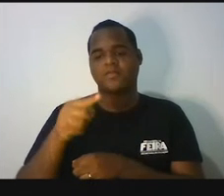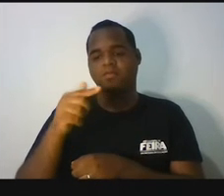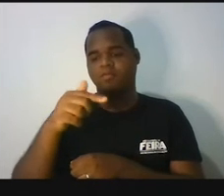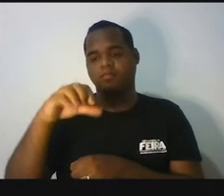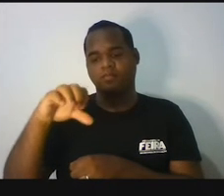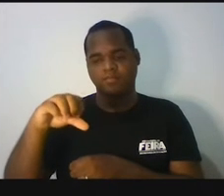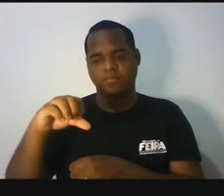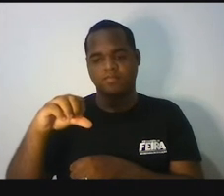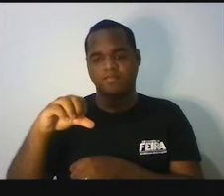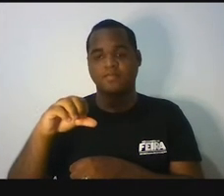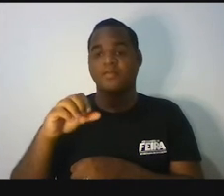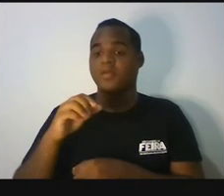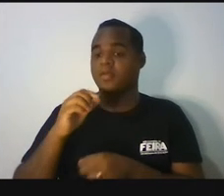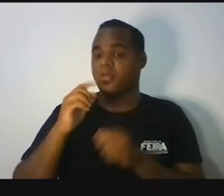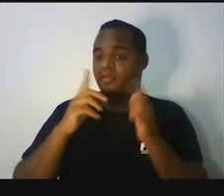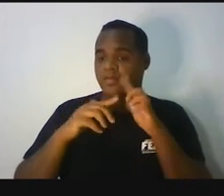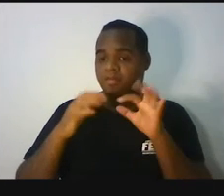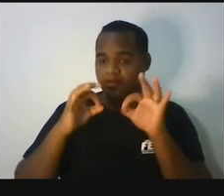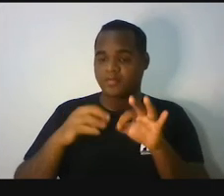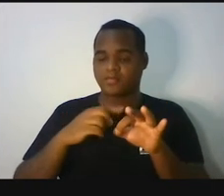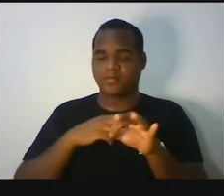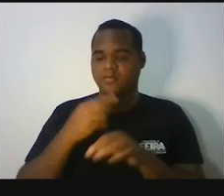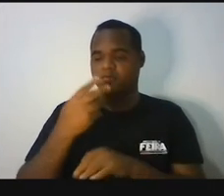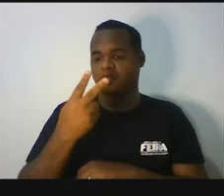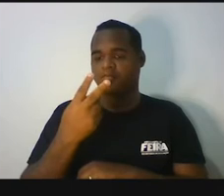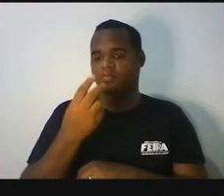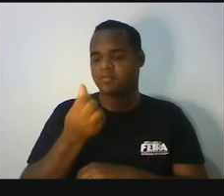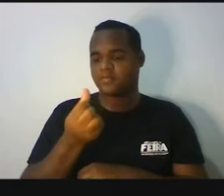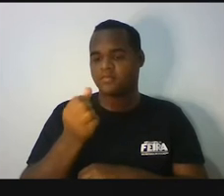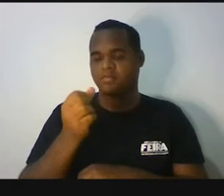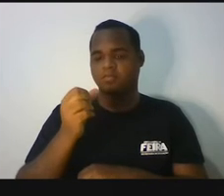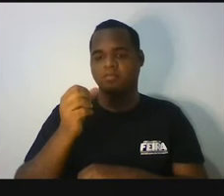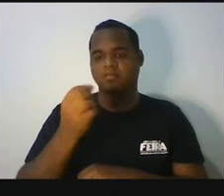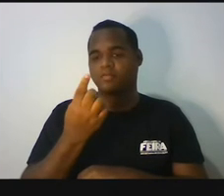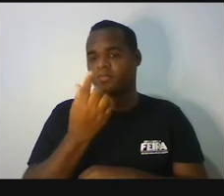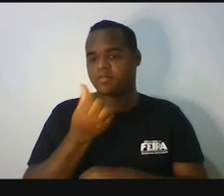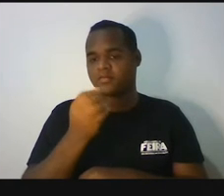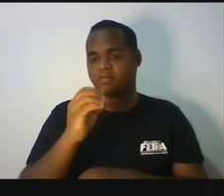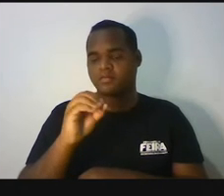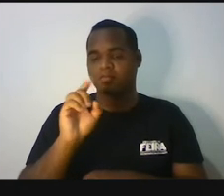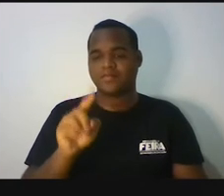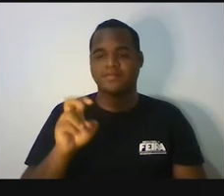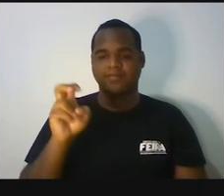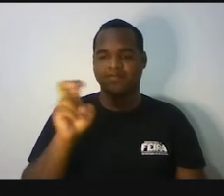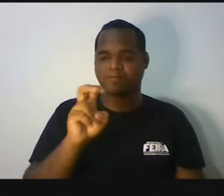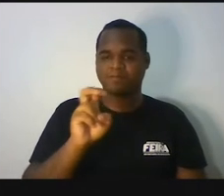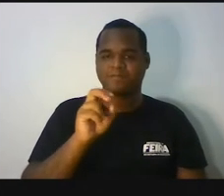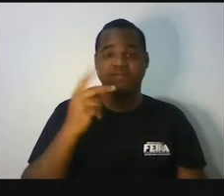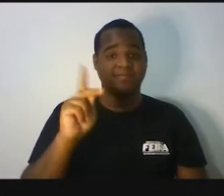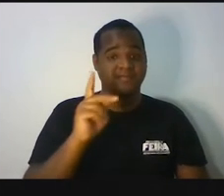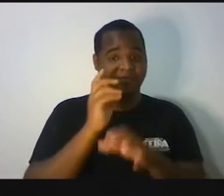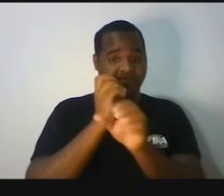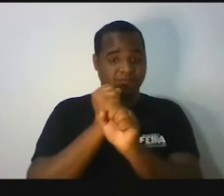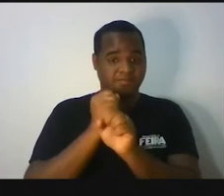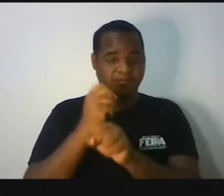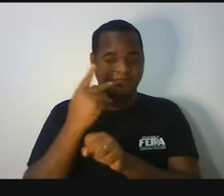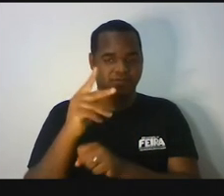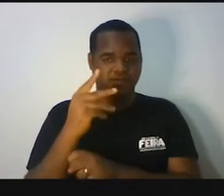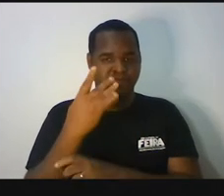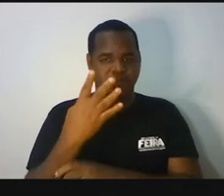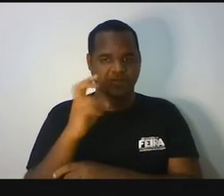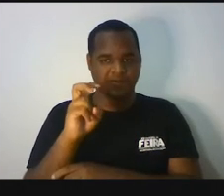e o abastecimento dela custou R$265,00, quer dizer que no tanque dela cabem 45